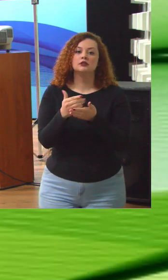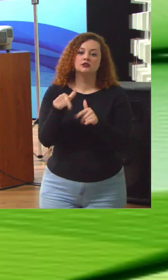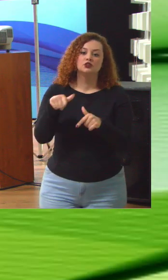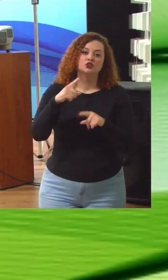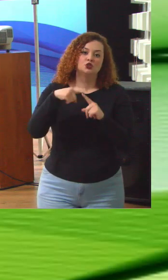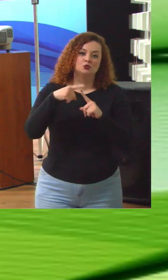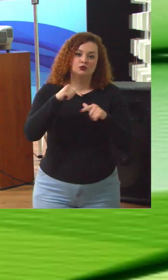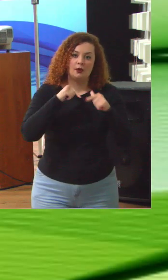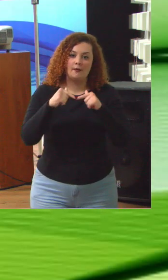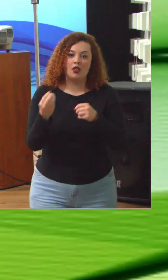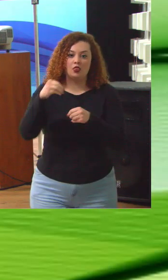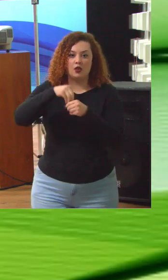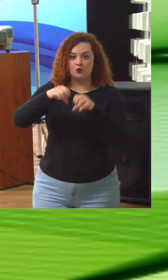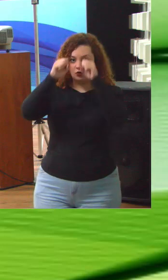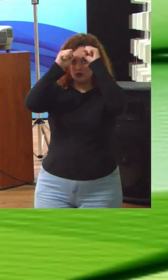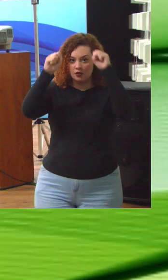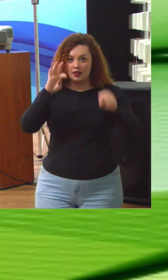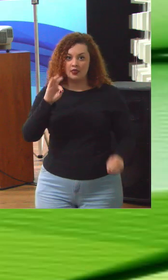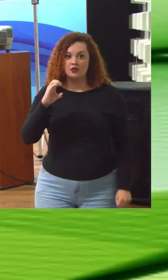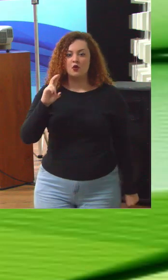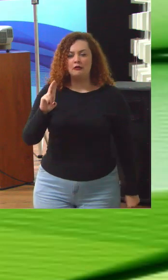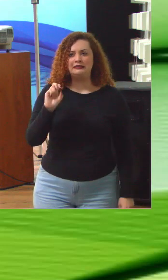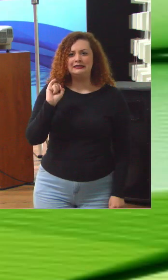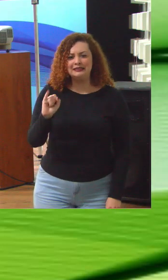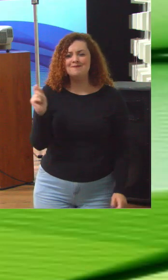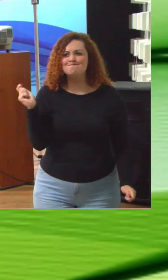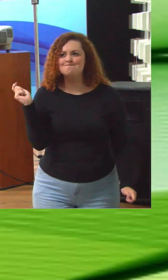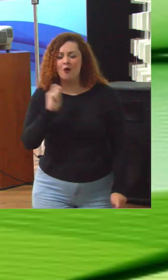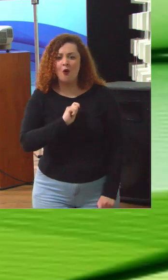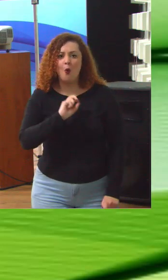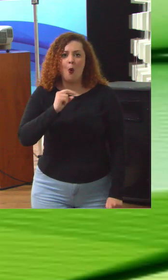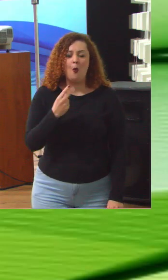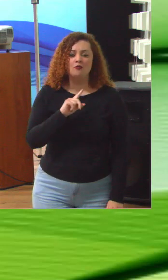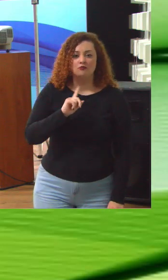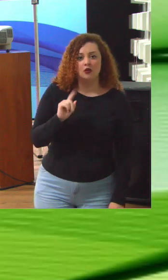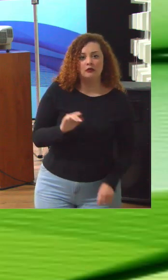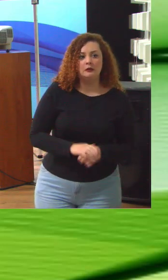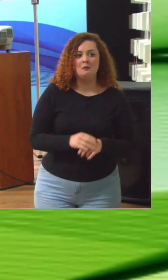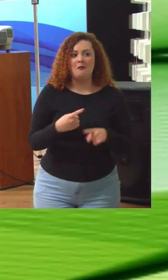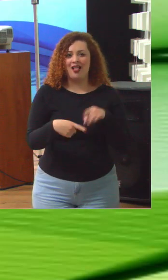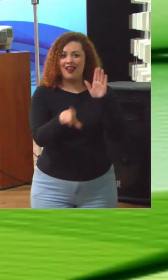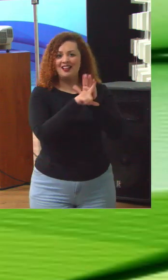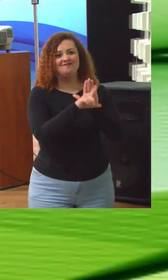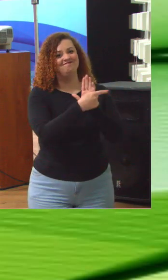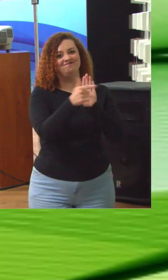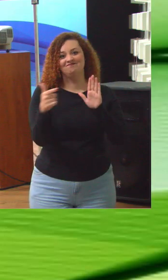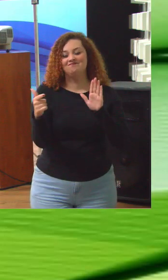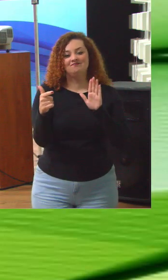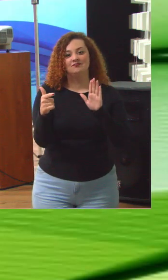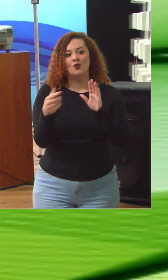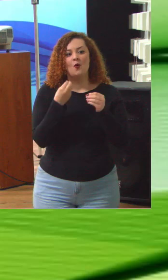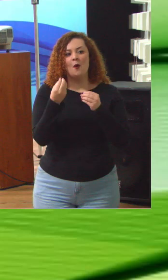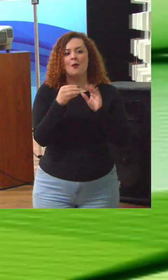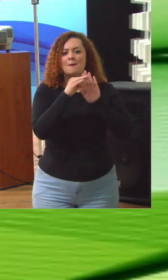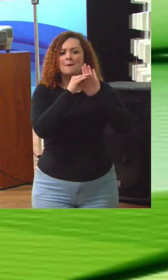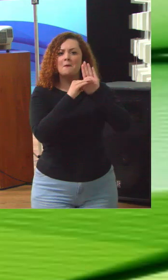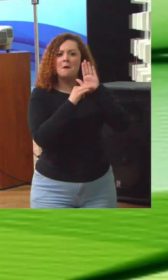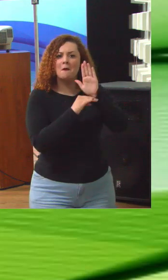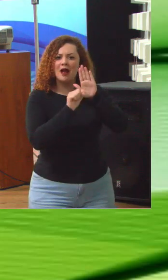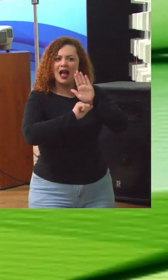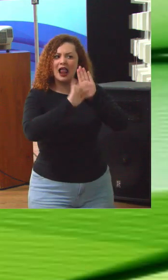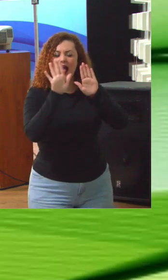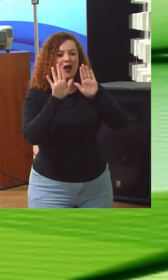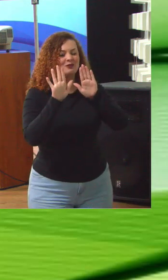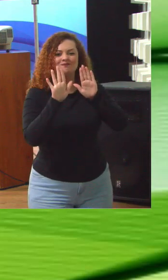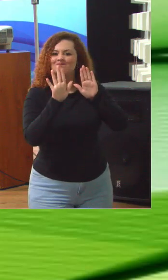no tribunal, se seria possível fazer, inclusive porque não havia legislação e não tem como fazer mandamentos claros a respeito disso.